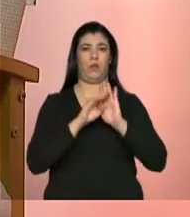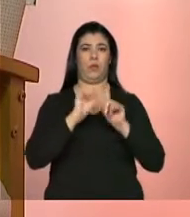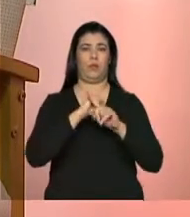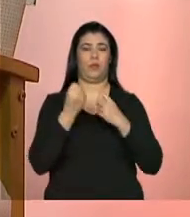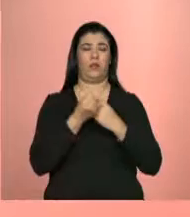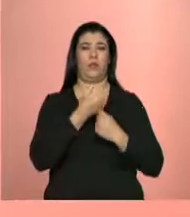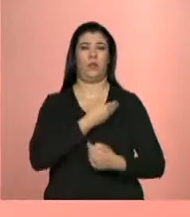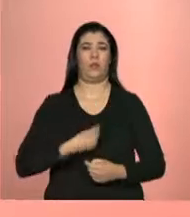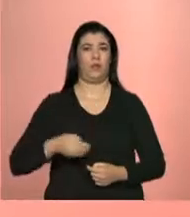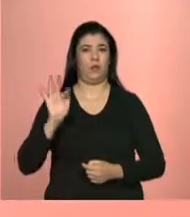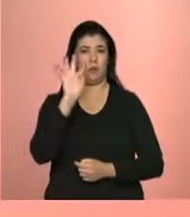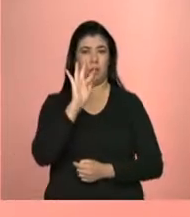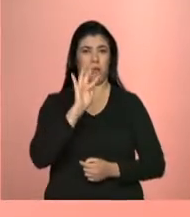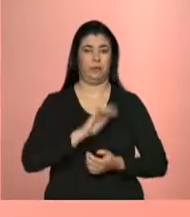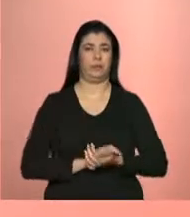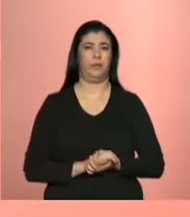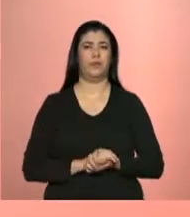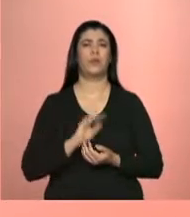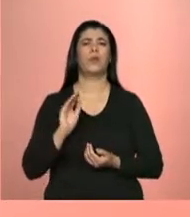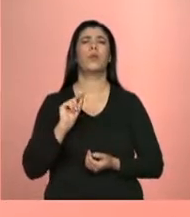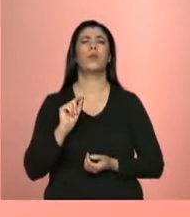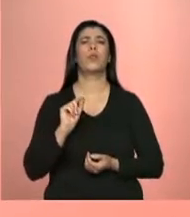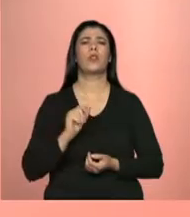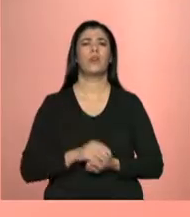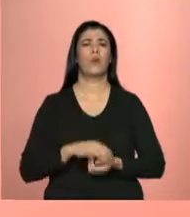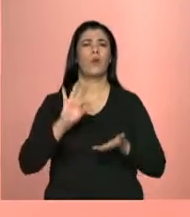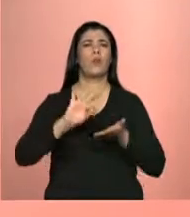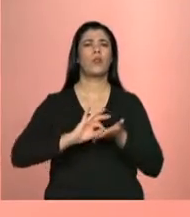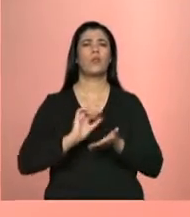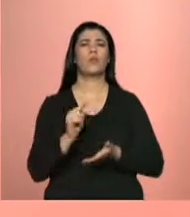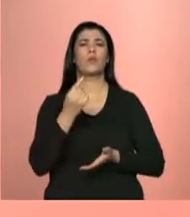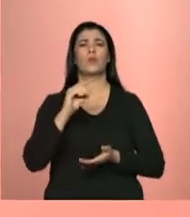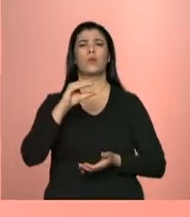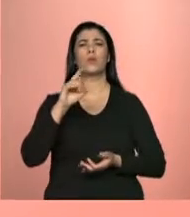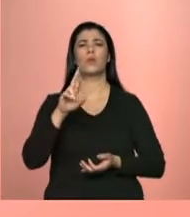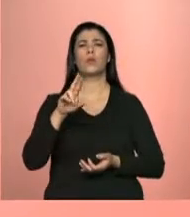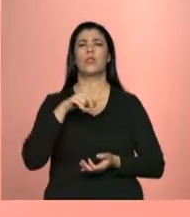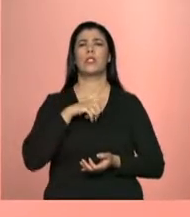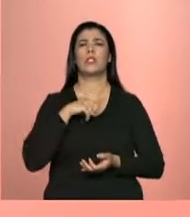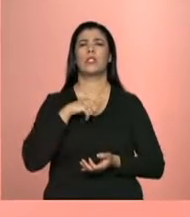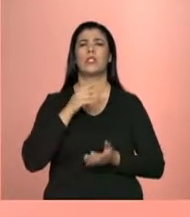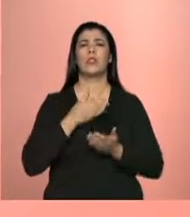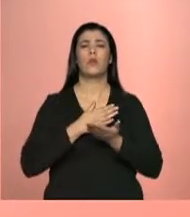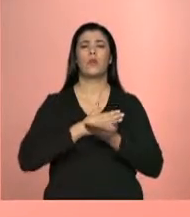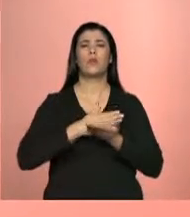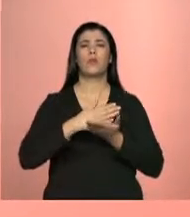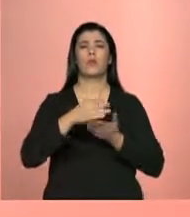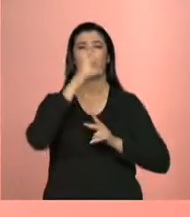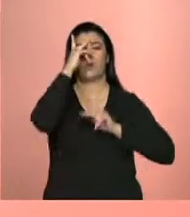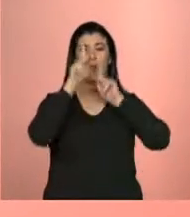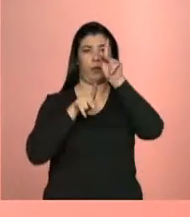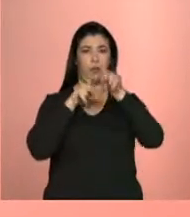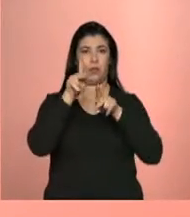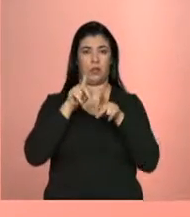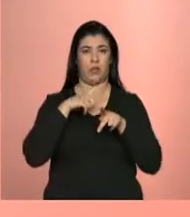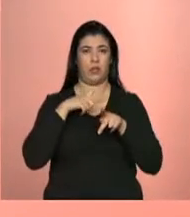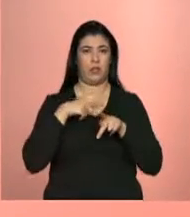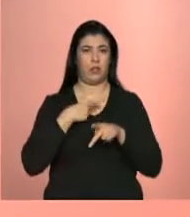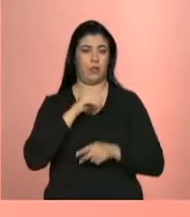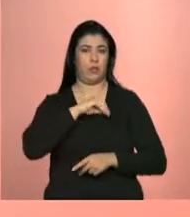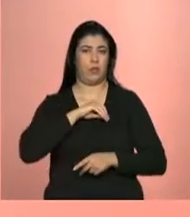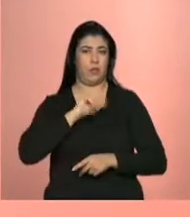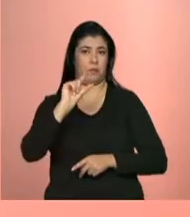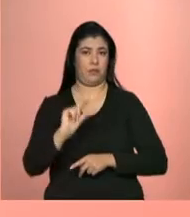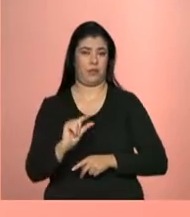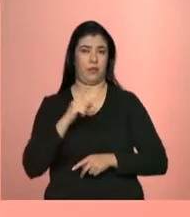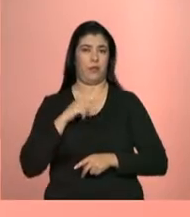Federal. O Cadastro Único se consolidou como a porta de entrada da população de baixa renda para várias